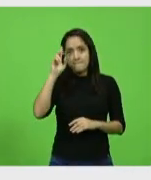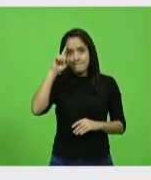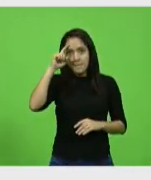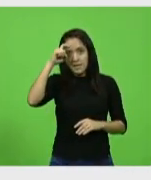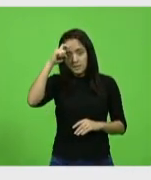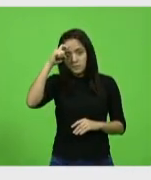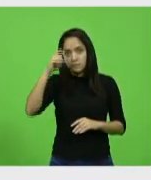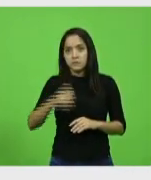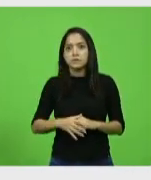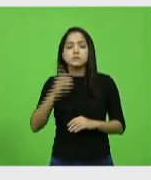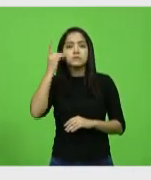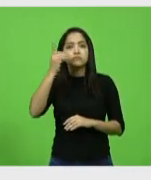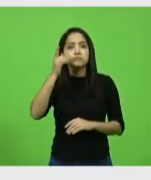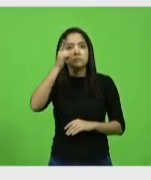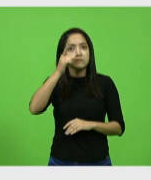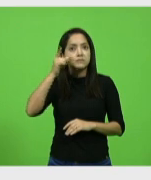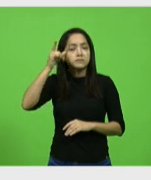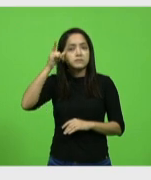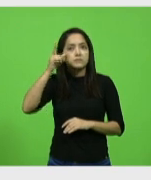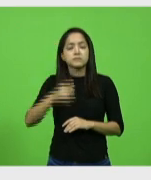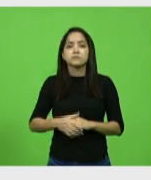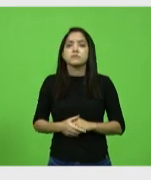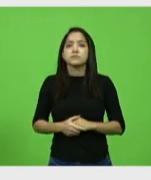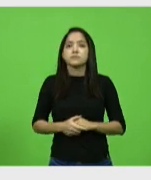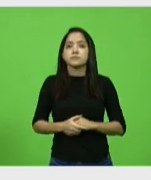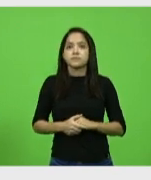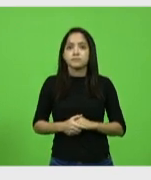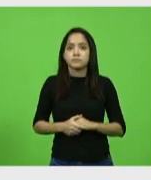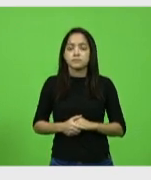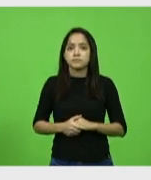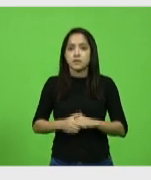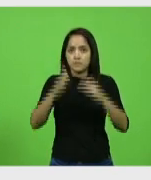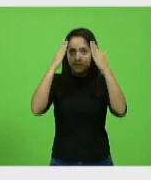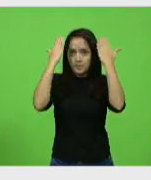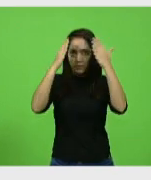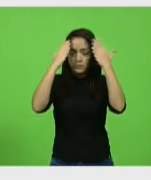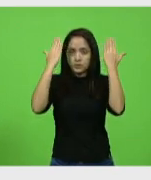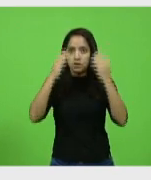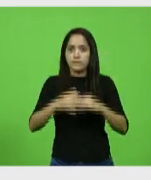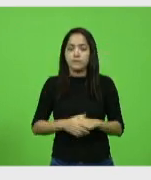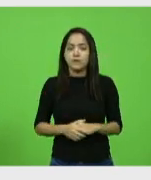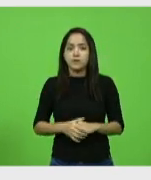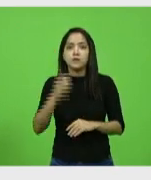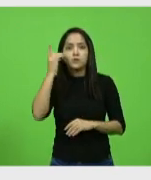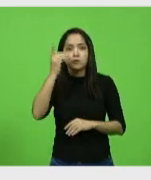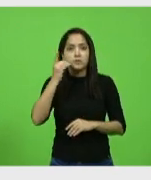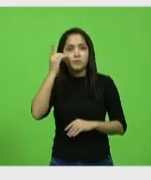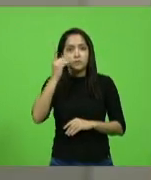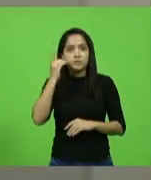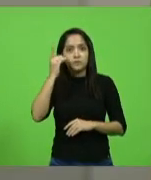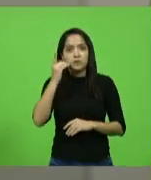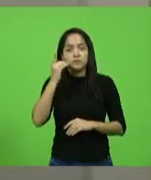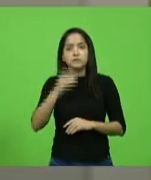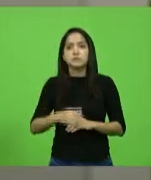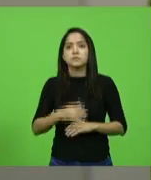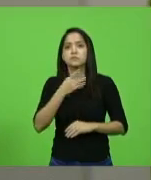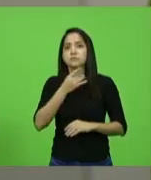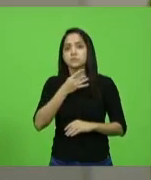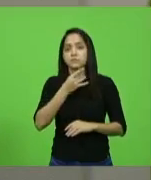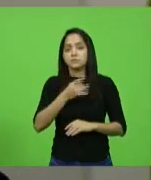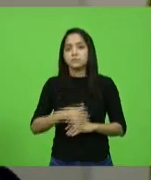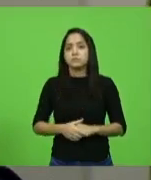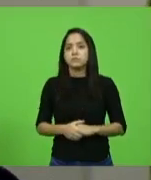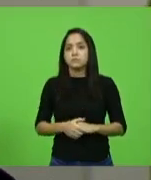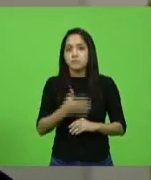no deputado Laércio Schuster, no deputado José Milton Schaefer e no deputado Valdir Cobalquini. Como